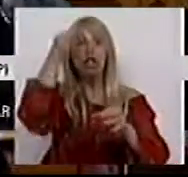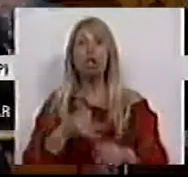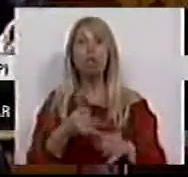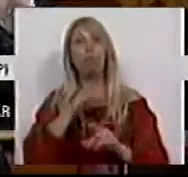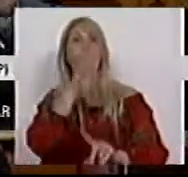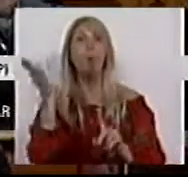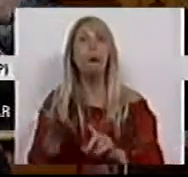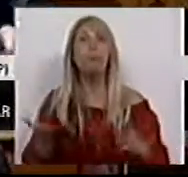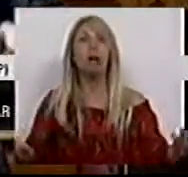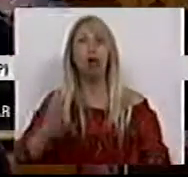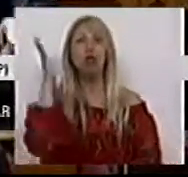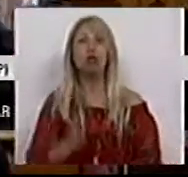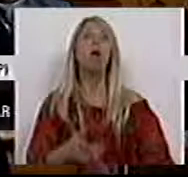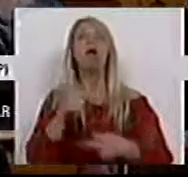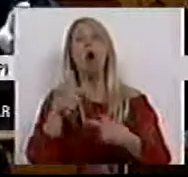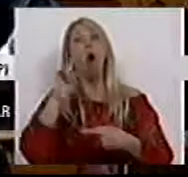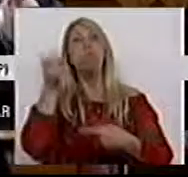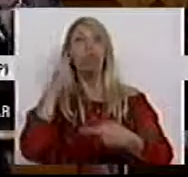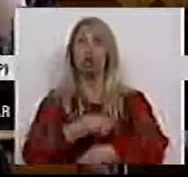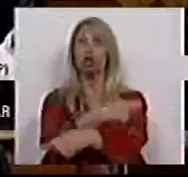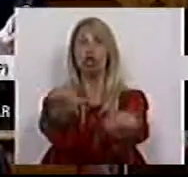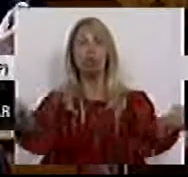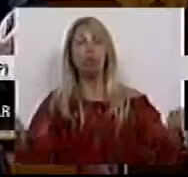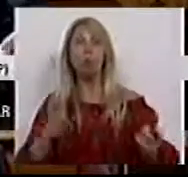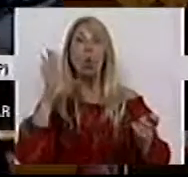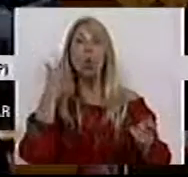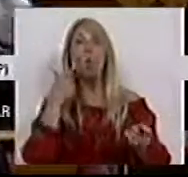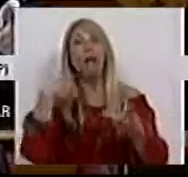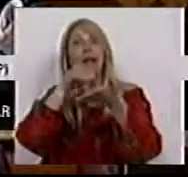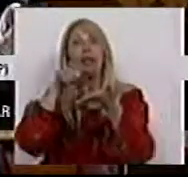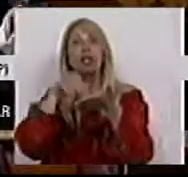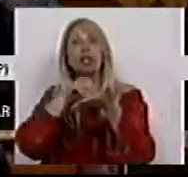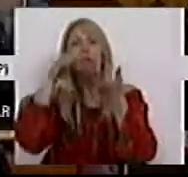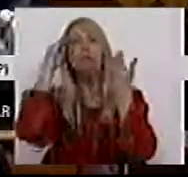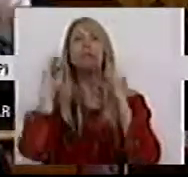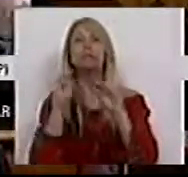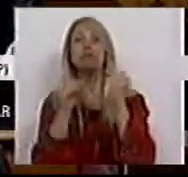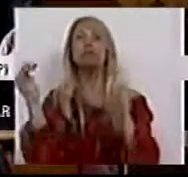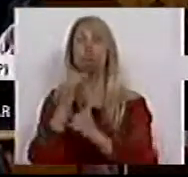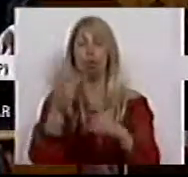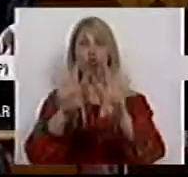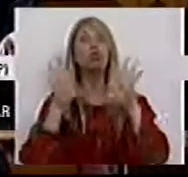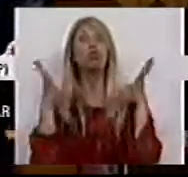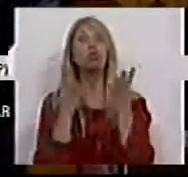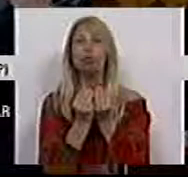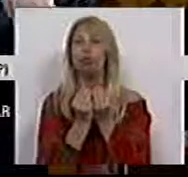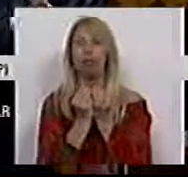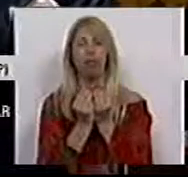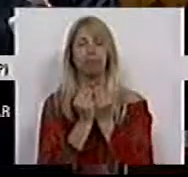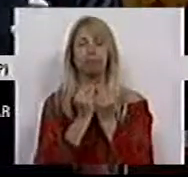para ser distribuído no ato das candidaturas ao ensino superior, a totalidade dos deputados do CDS.